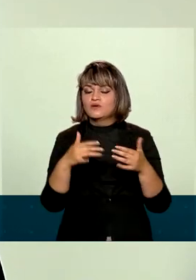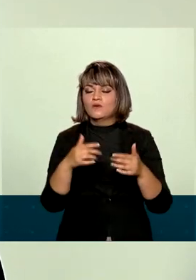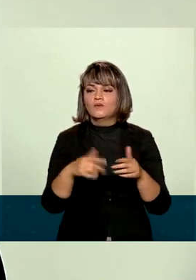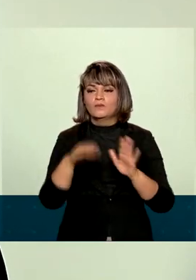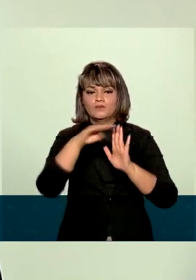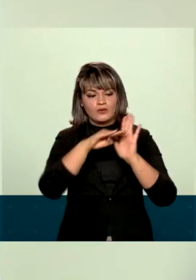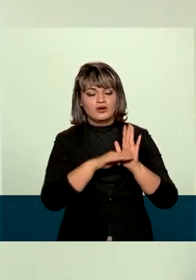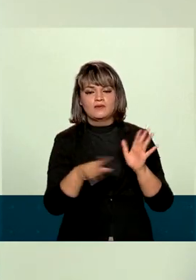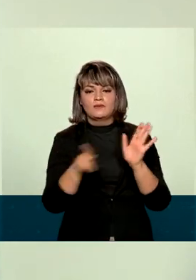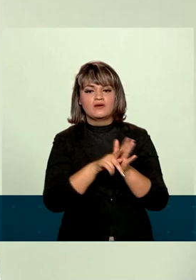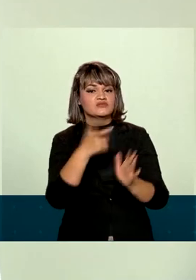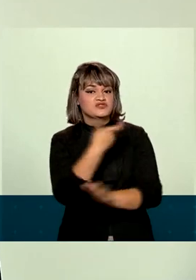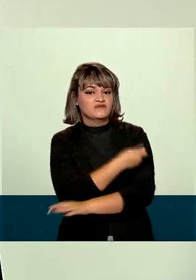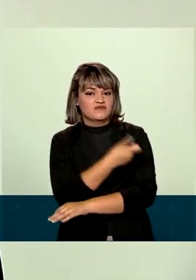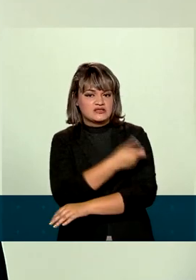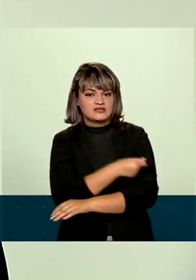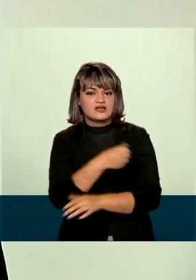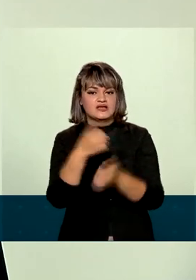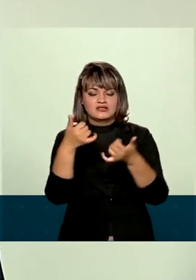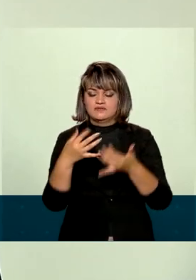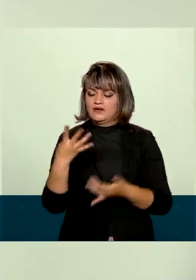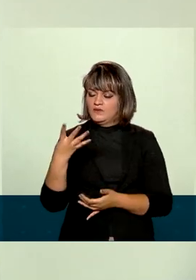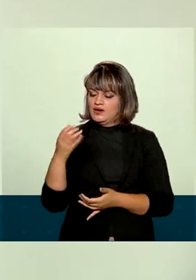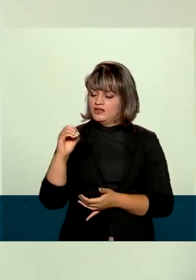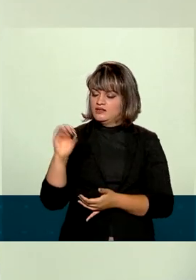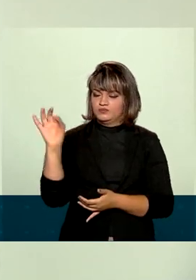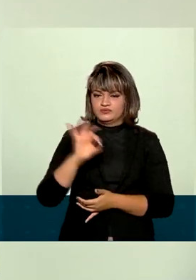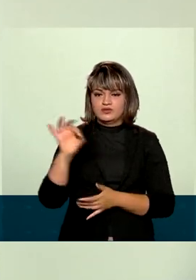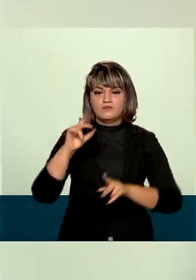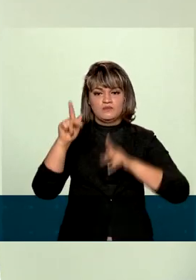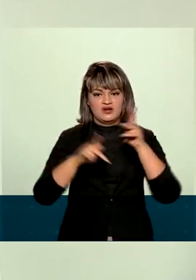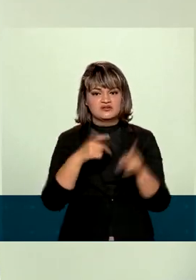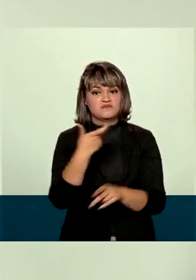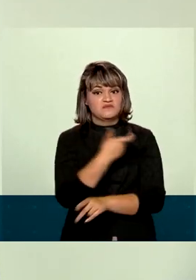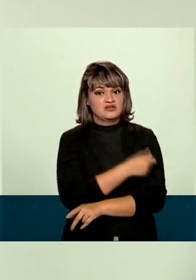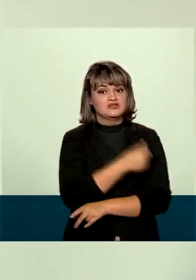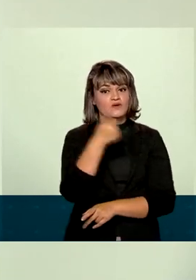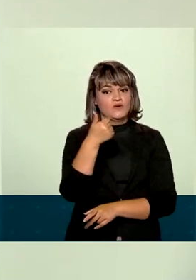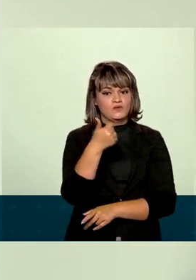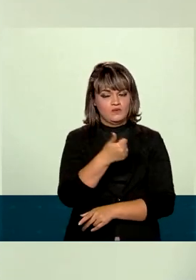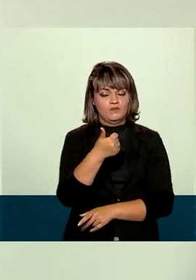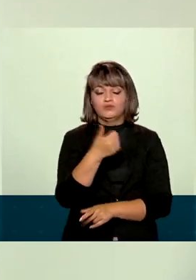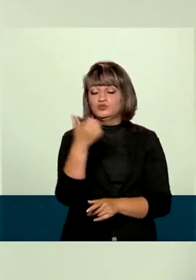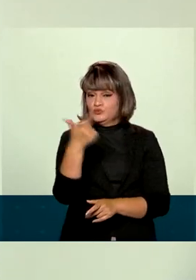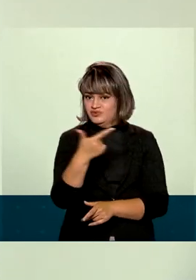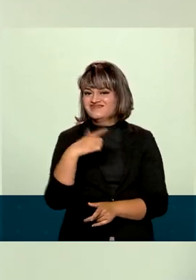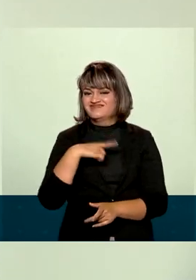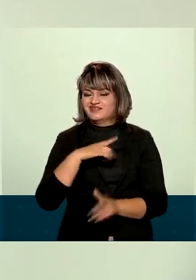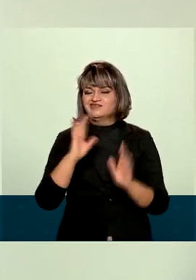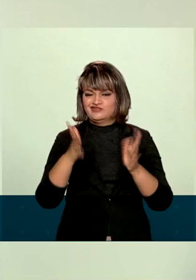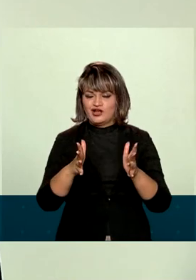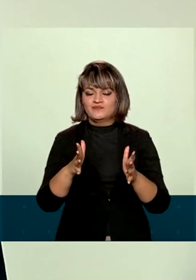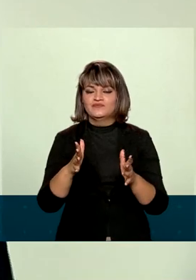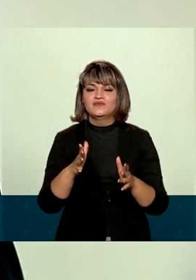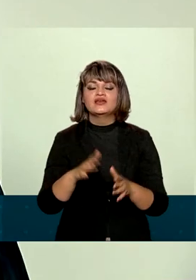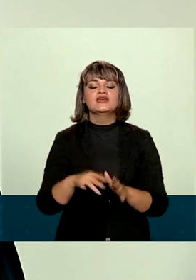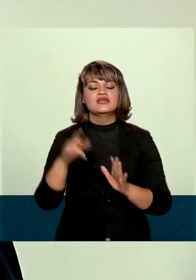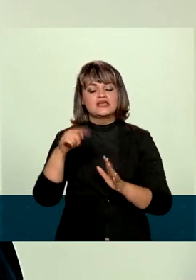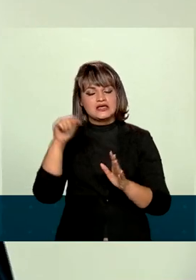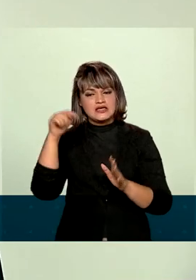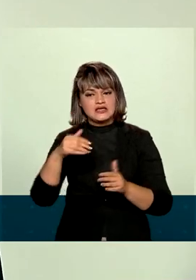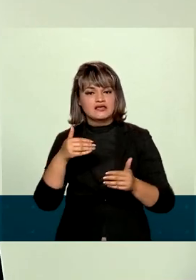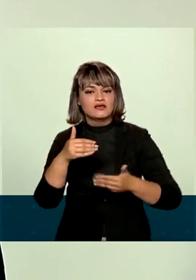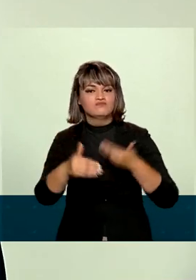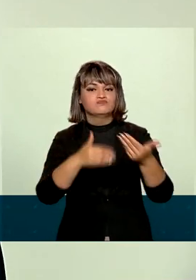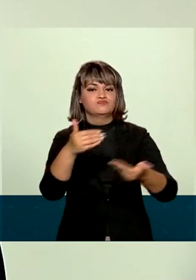imunização, mencionando que cerca de 40% da população já foi imunizada com as duas doses e que o programa brasileiro está